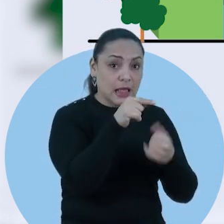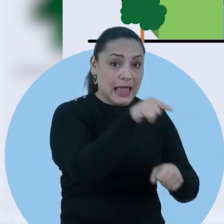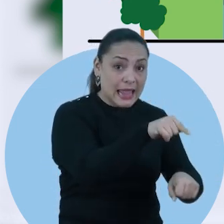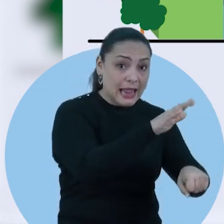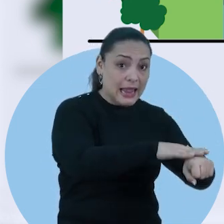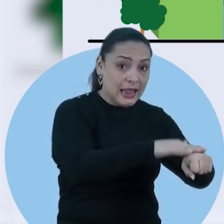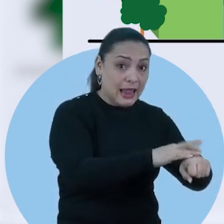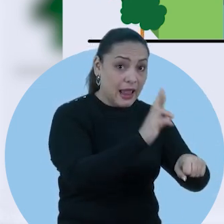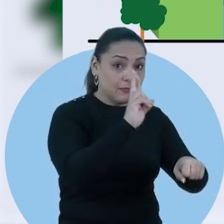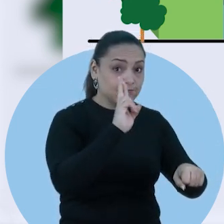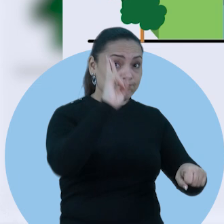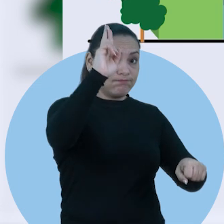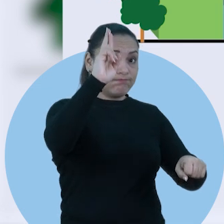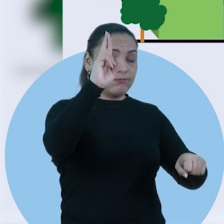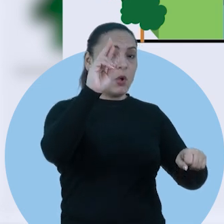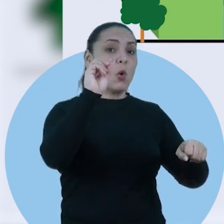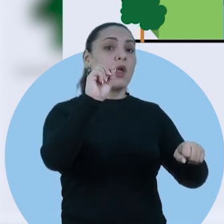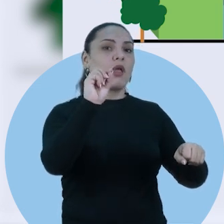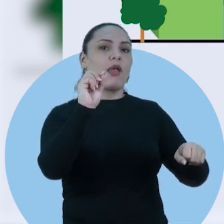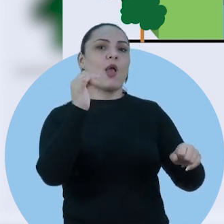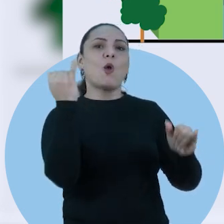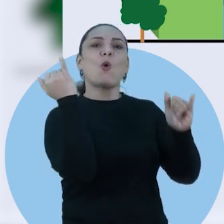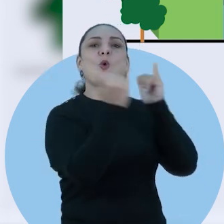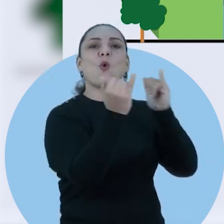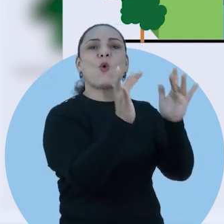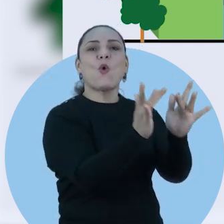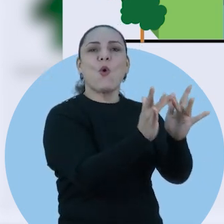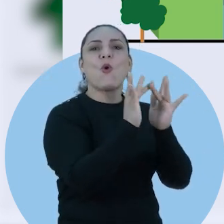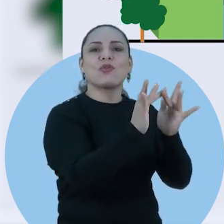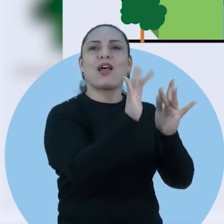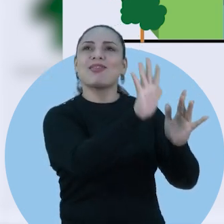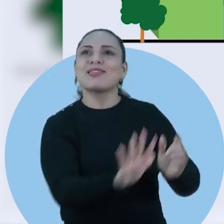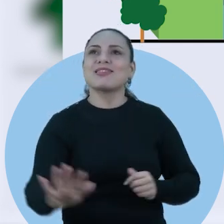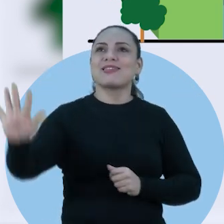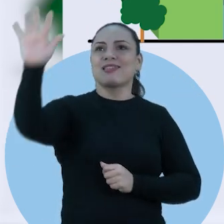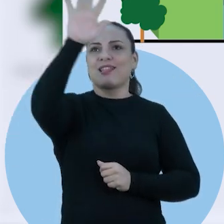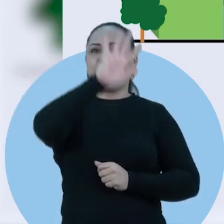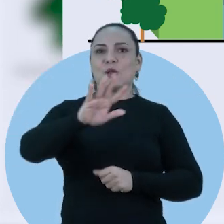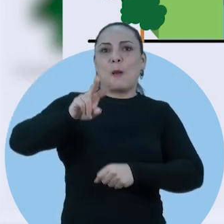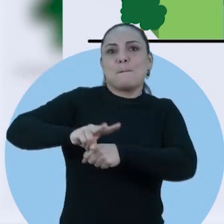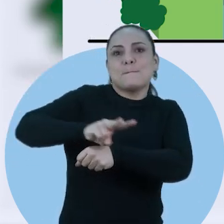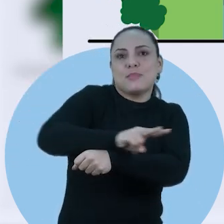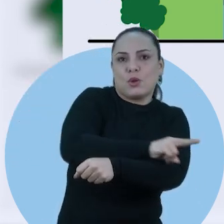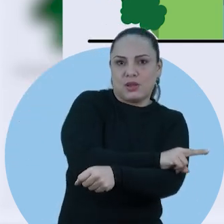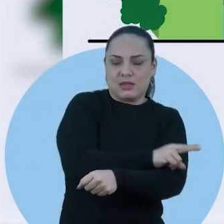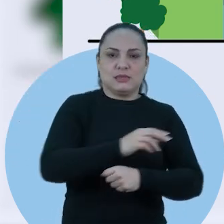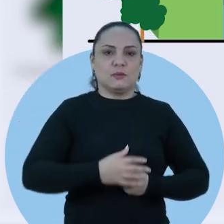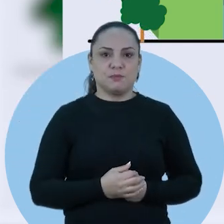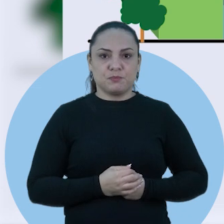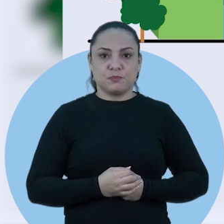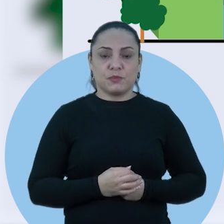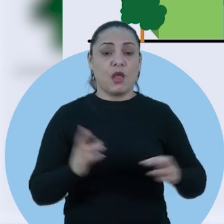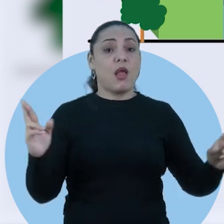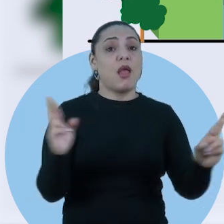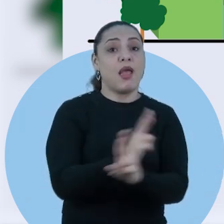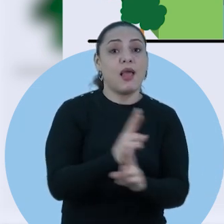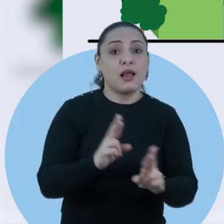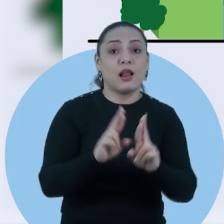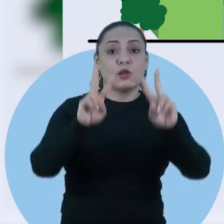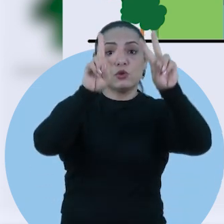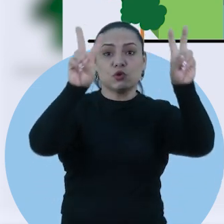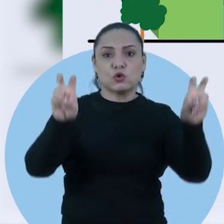O encarregado será responsável por atuar com o ponto de contato da Autoridade Nacional de Proteção de Dados, a MPB, em questões